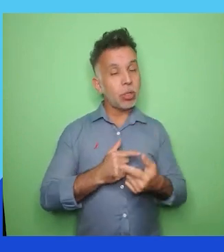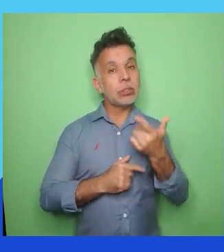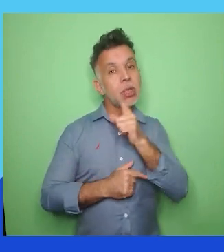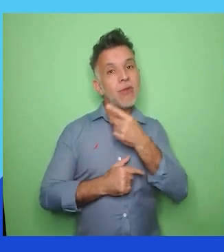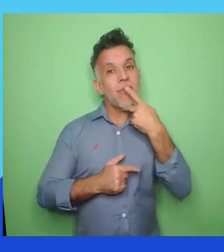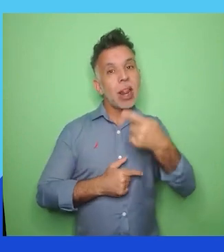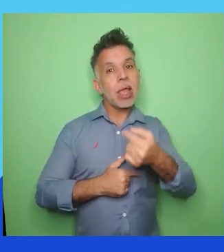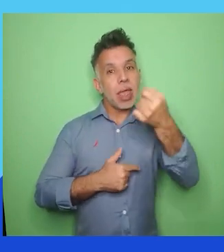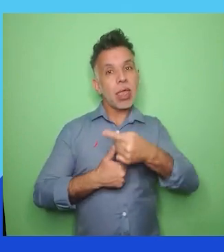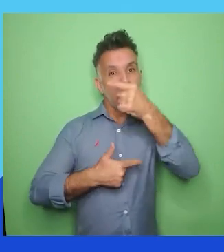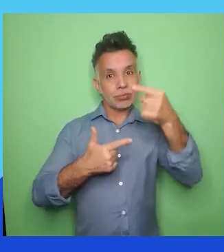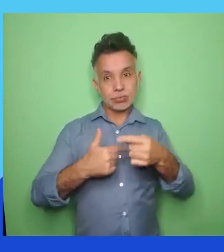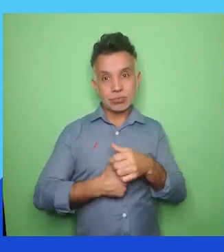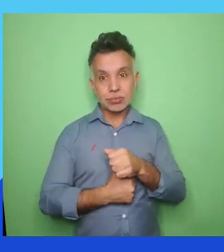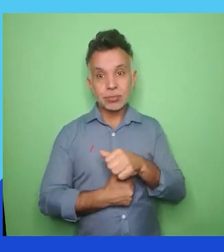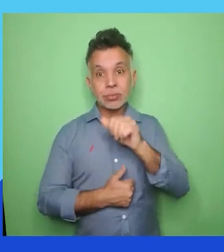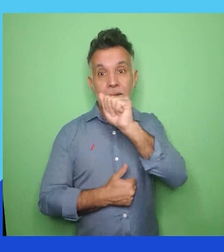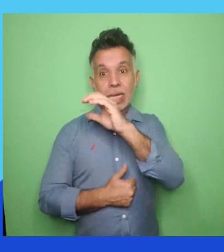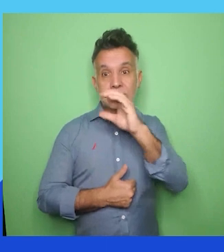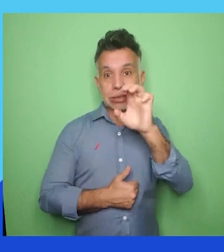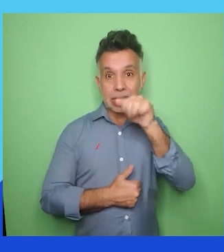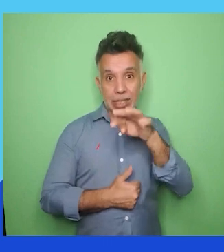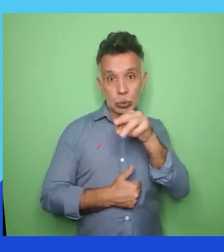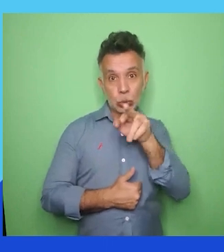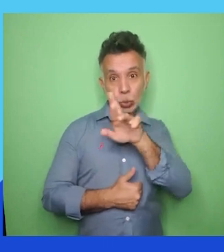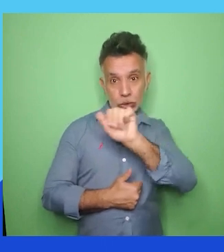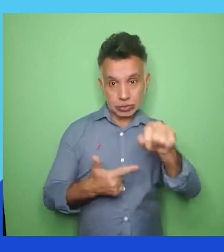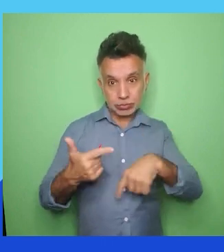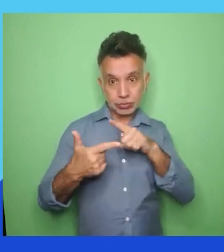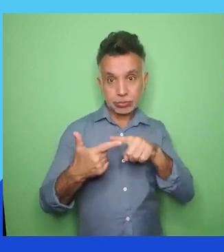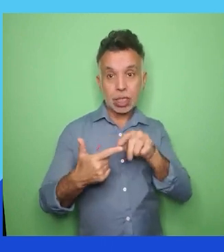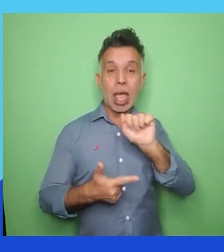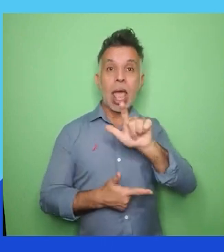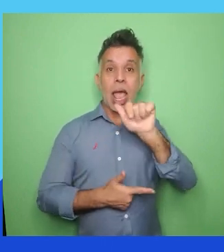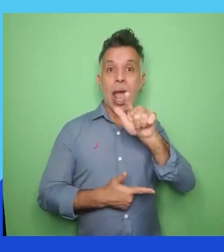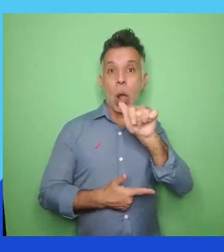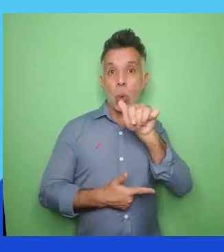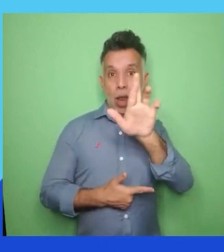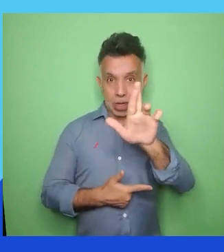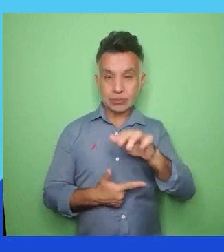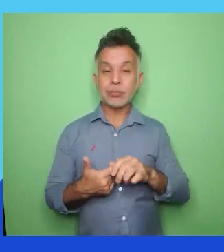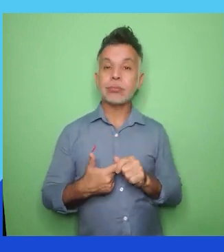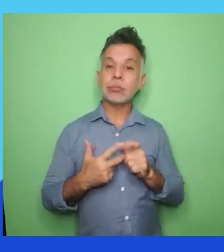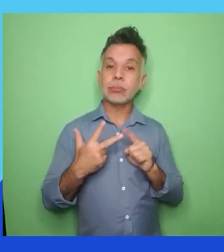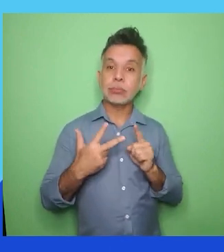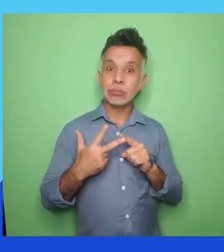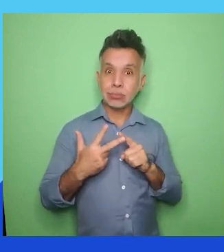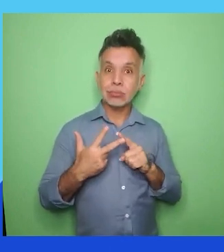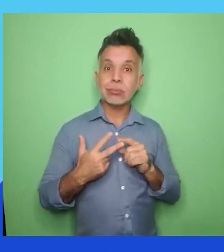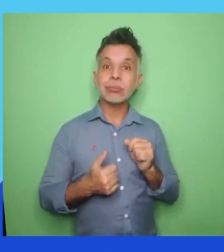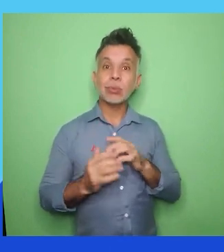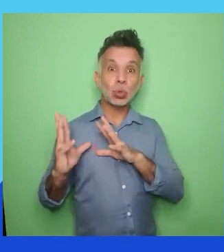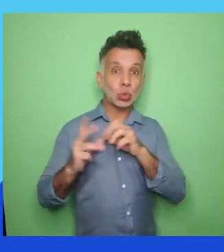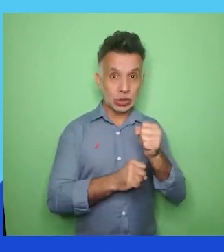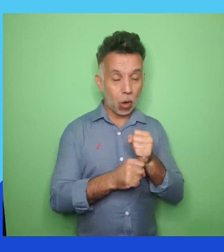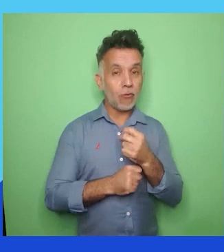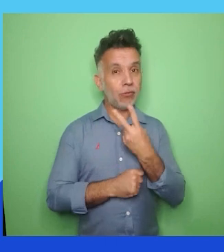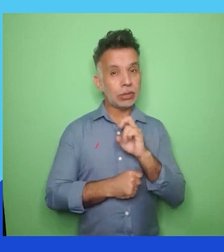Algar Tech. Parabéns aí para a Algar. Apetite Serviços de Alimentação.